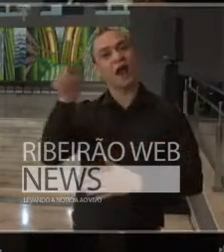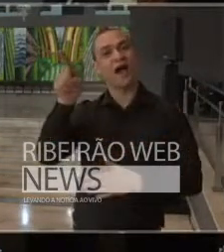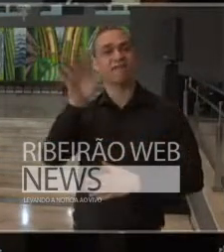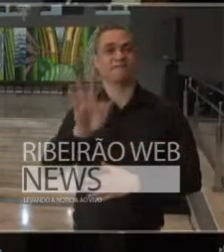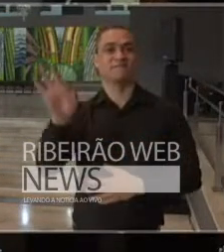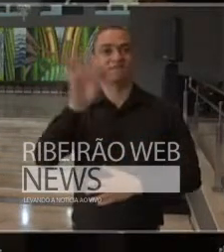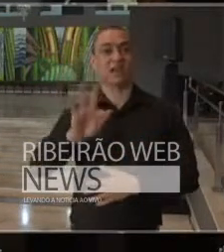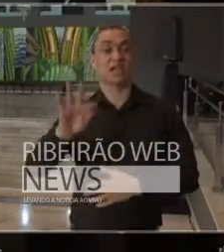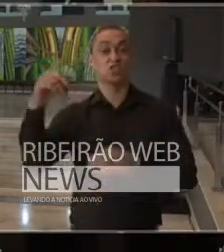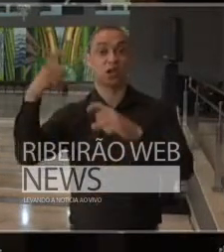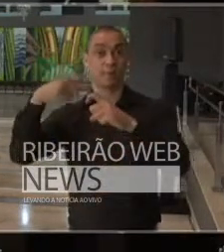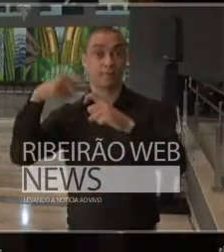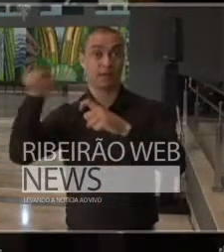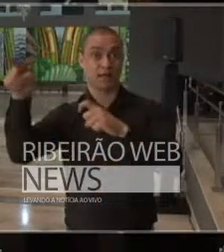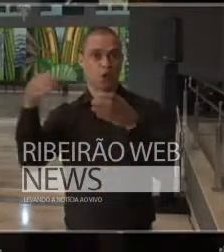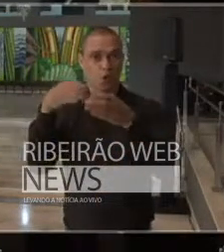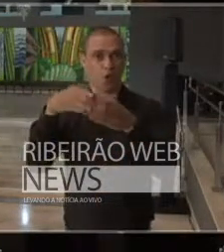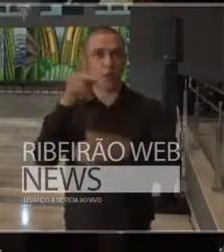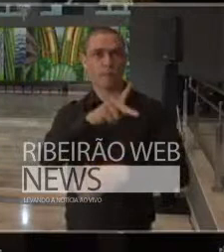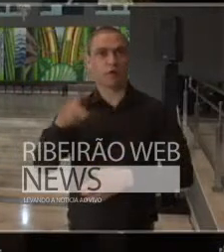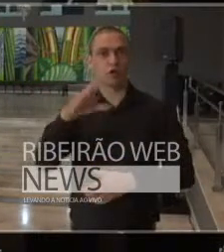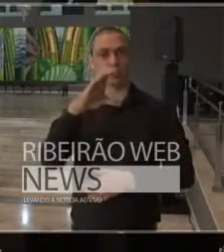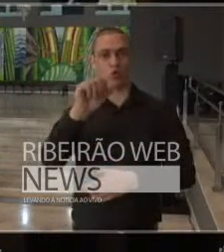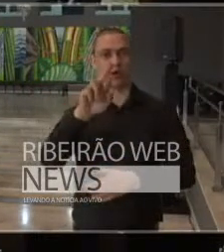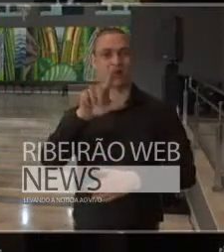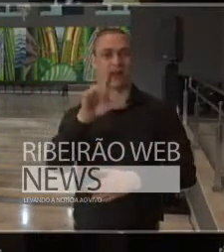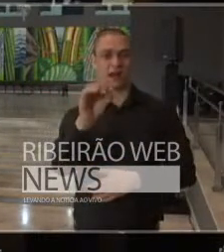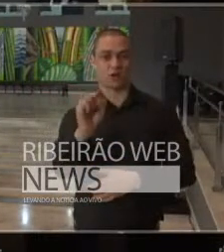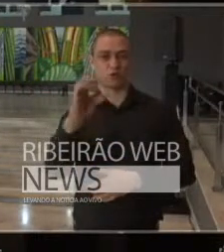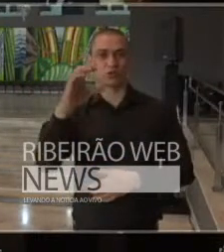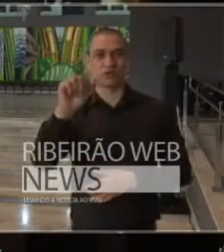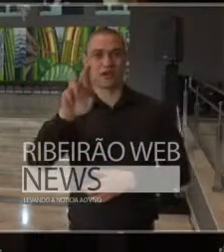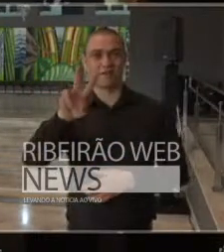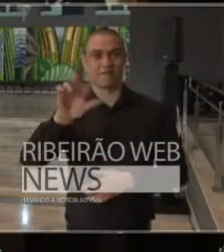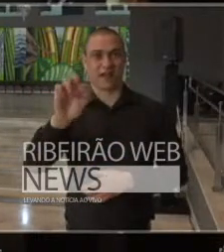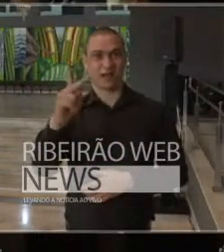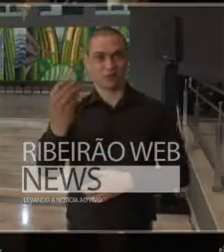de Medicina, em particular do grupo do professor Carlos Carvalho, aqui presente.